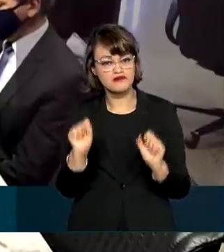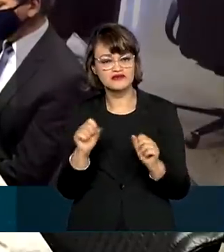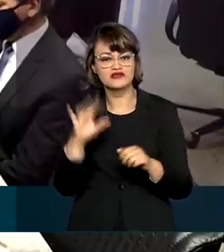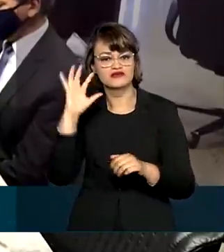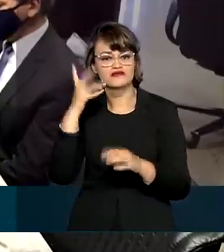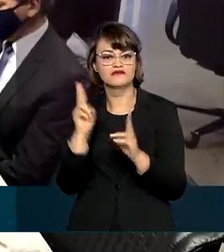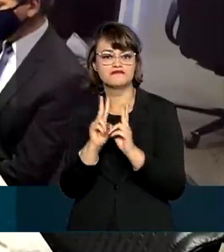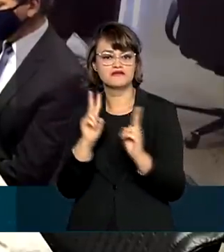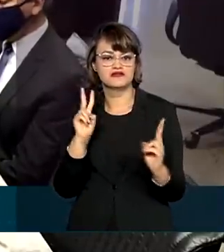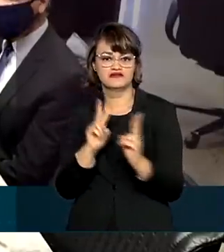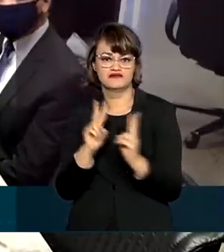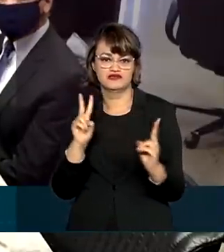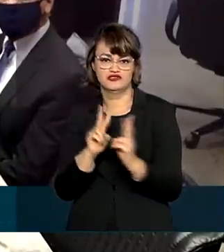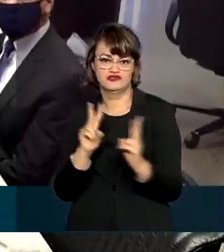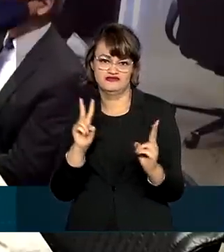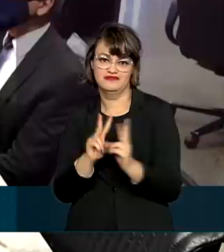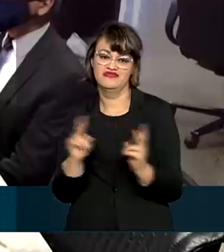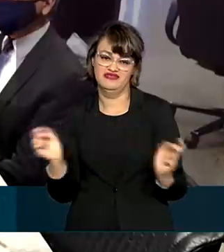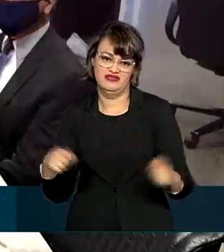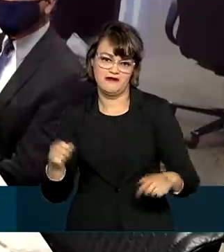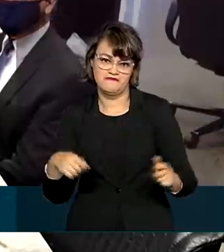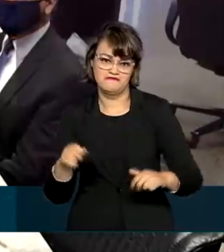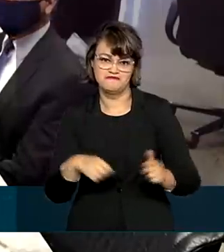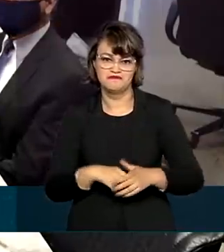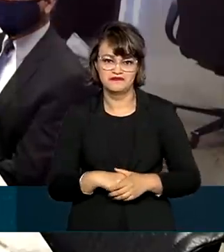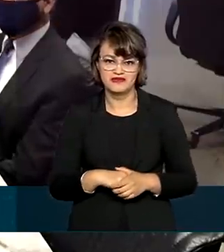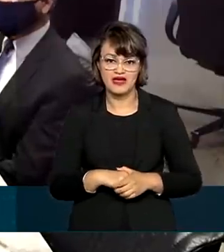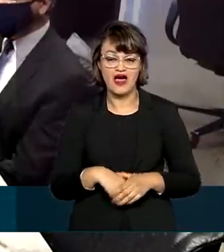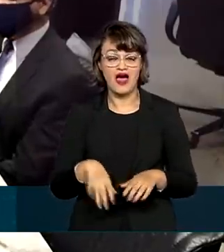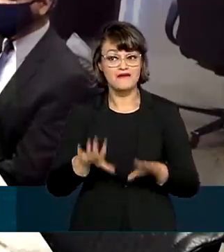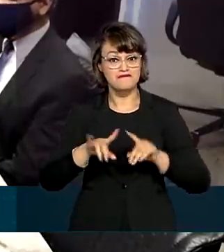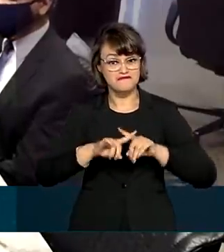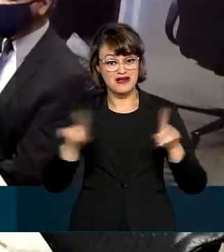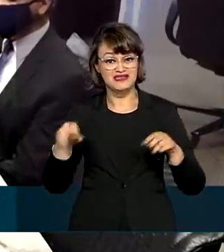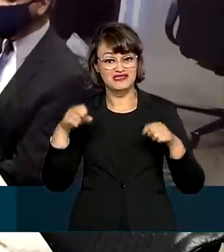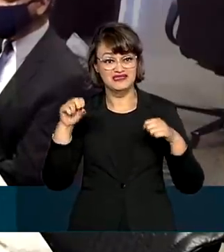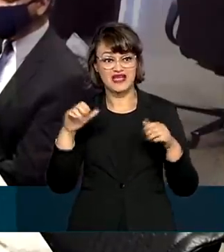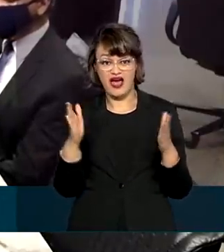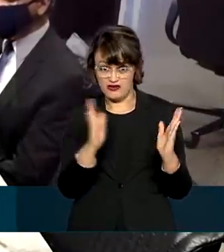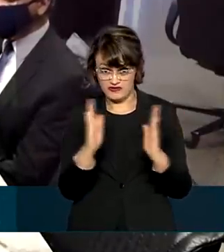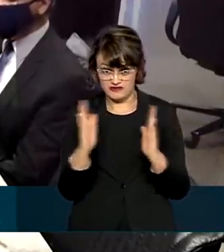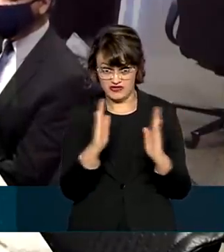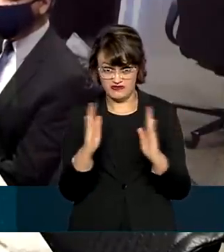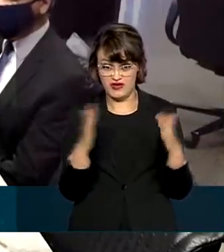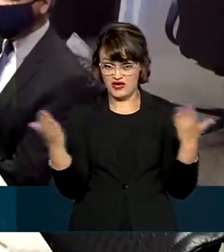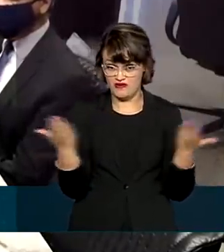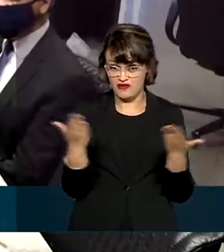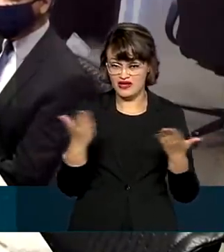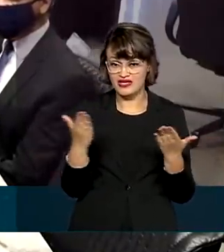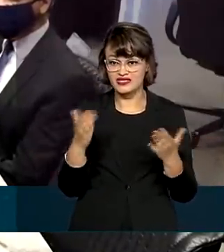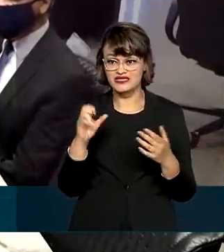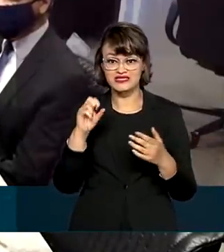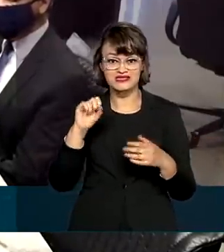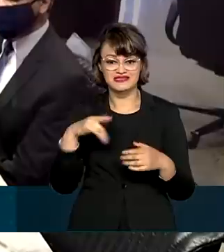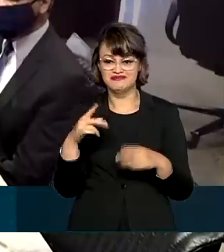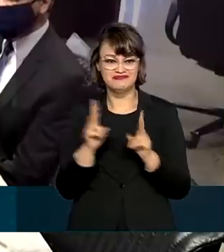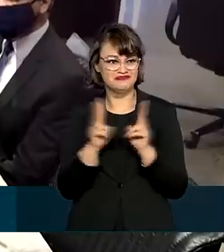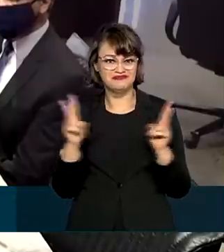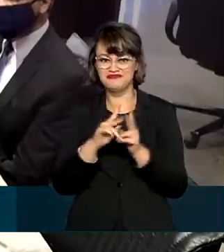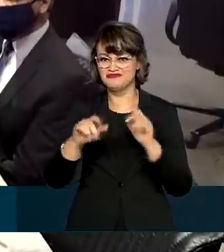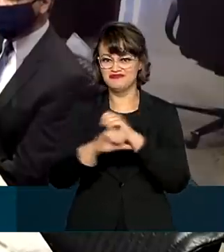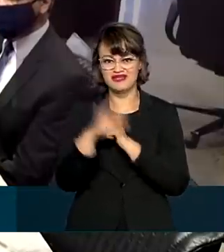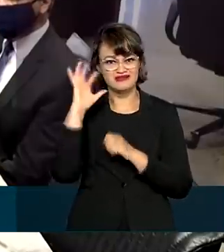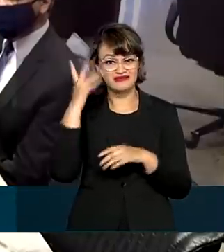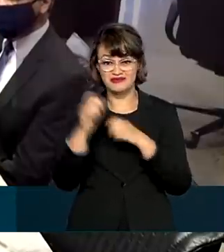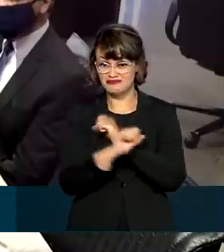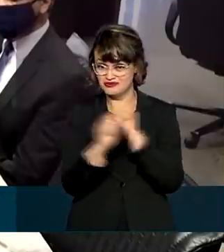sendo feitos remotamente. Apenas aqueles serviços, nesse primeiro momento, que não podem ser feitos remotamente